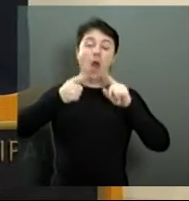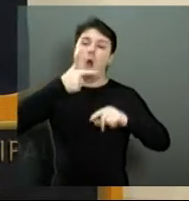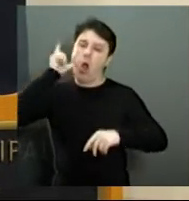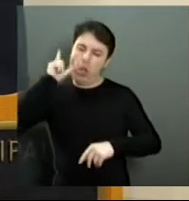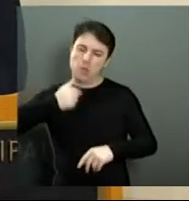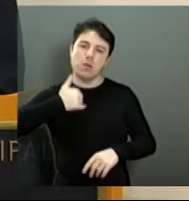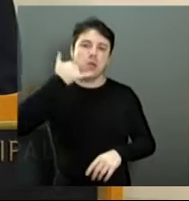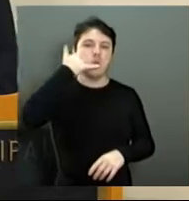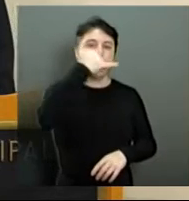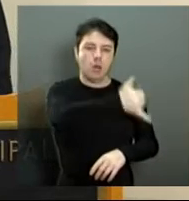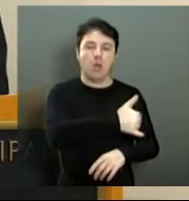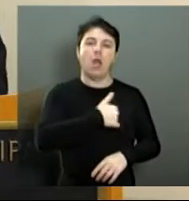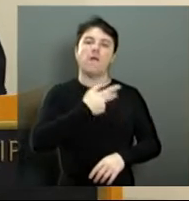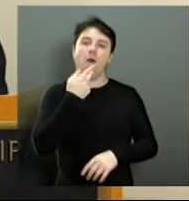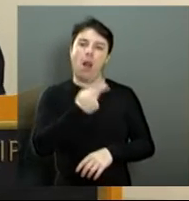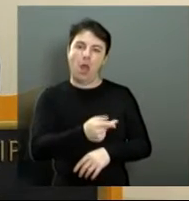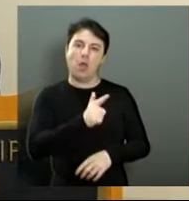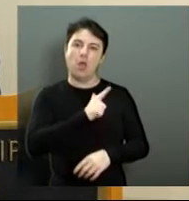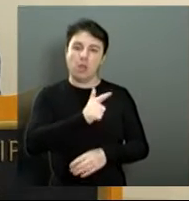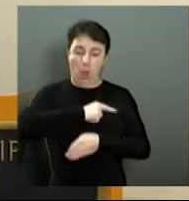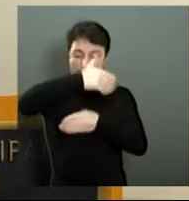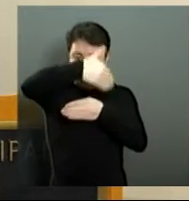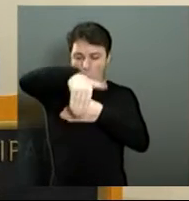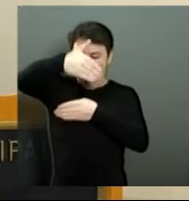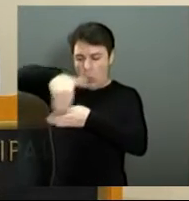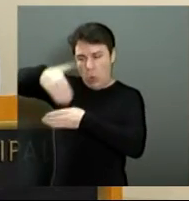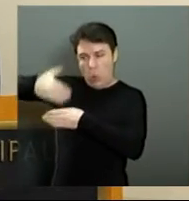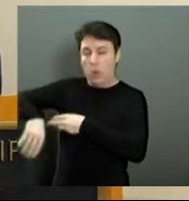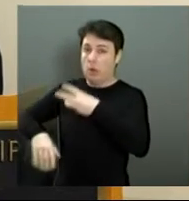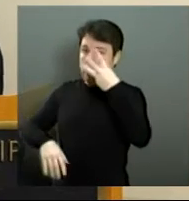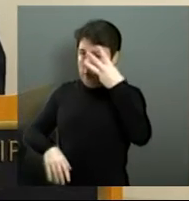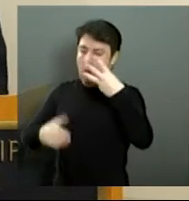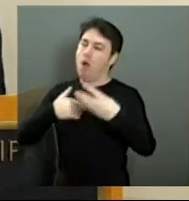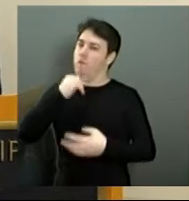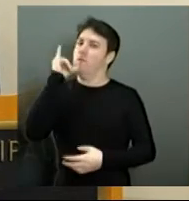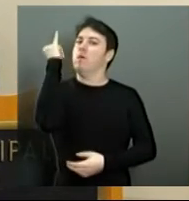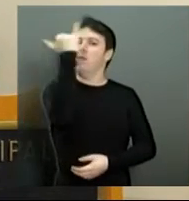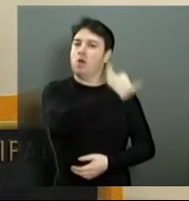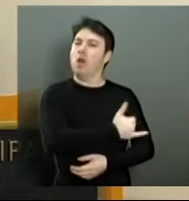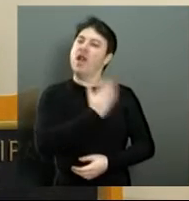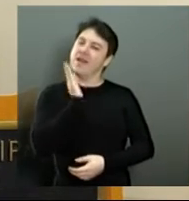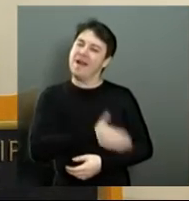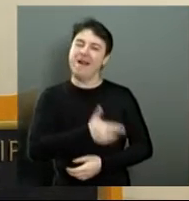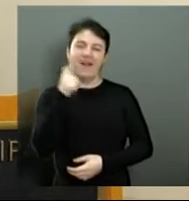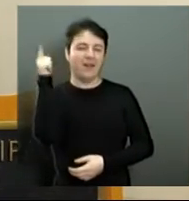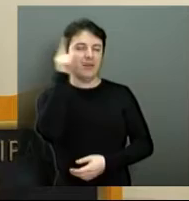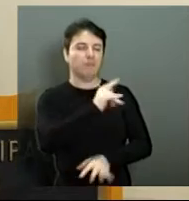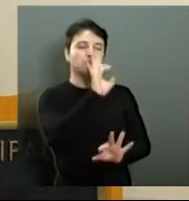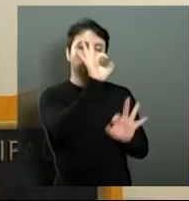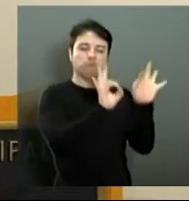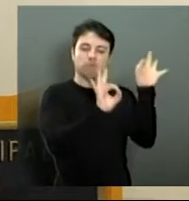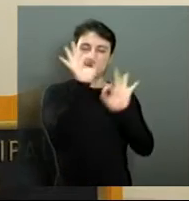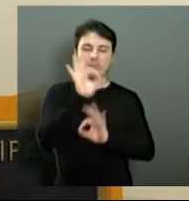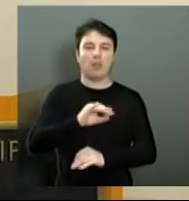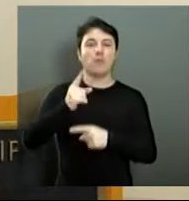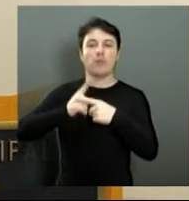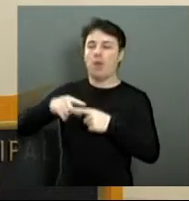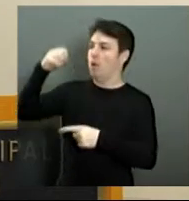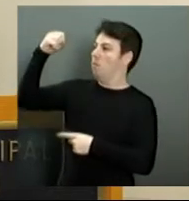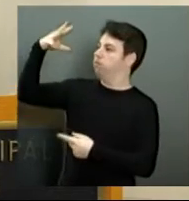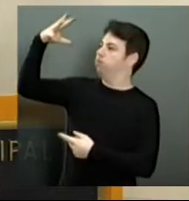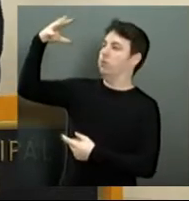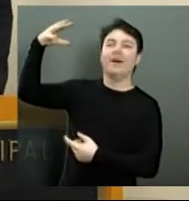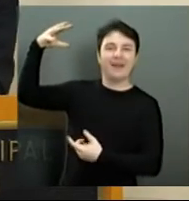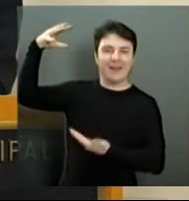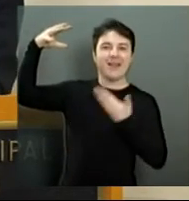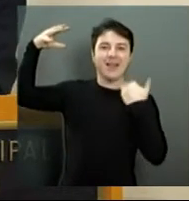passei mais três endereços, enfim, a gente está conseguindo realmente pôr a casa em ordem, tinha muitas lâmpadas queimadas, eu tenho